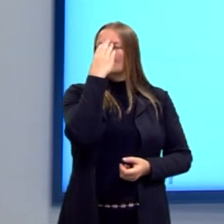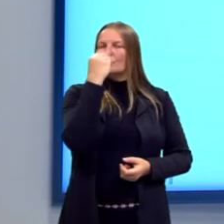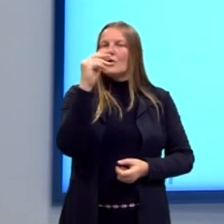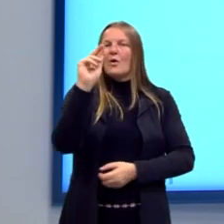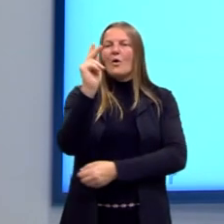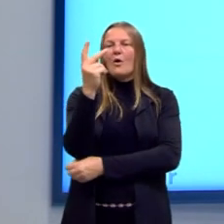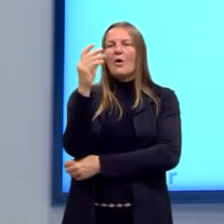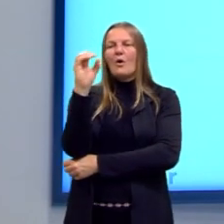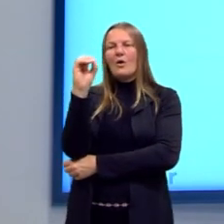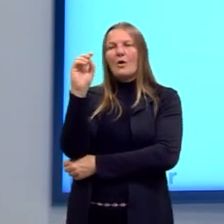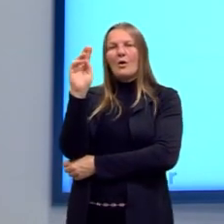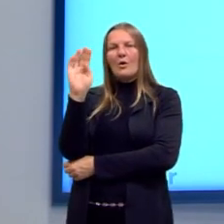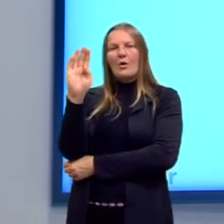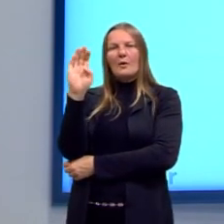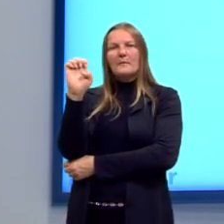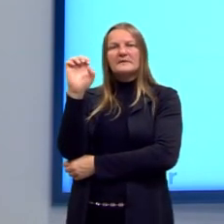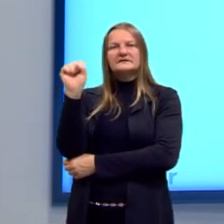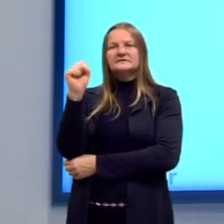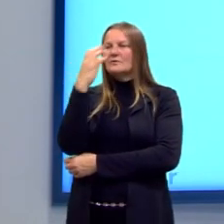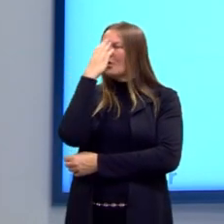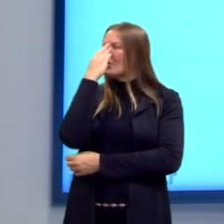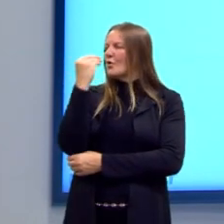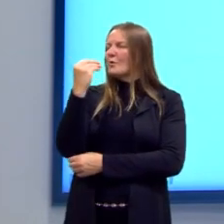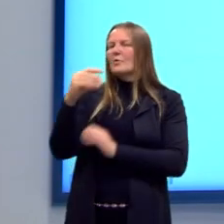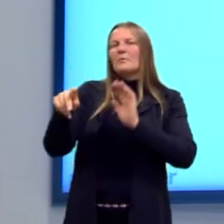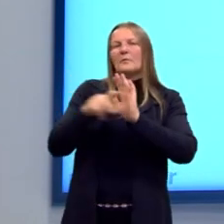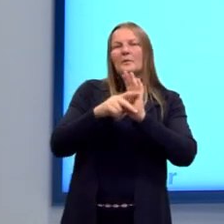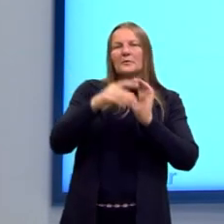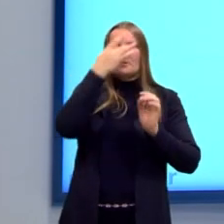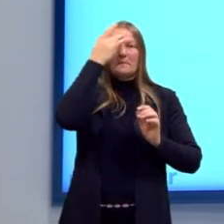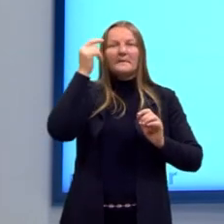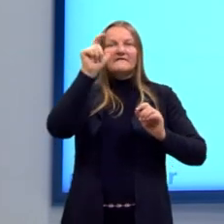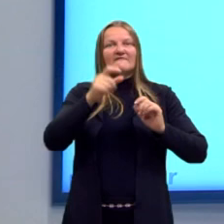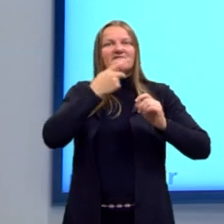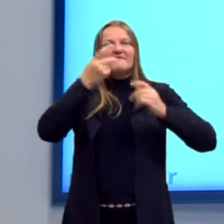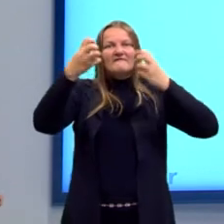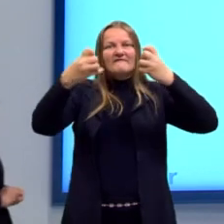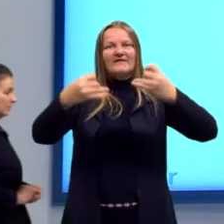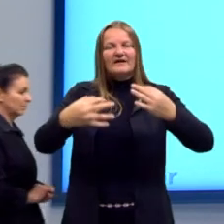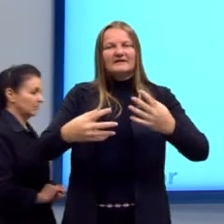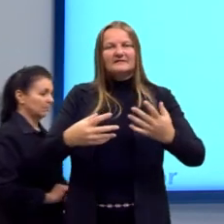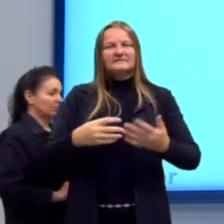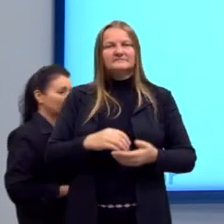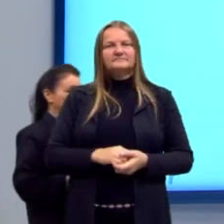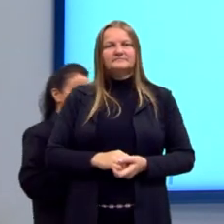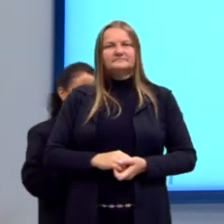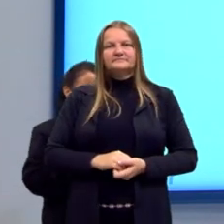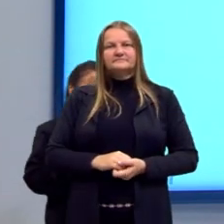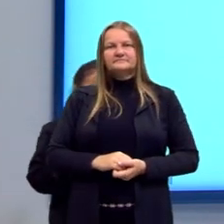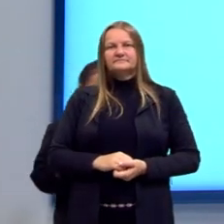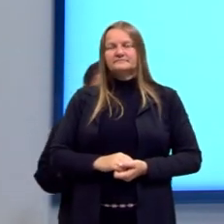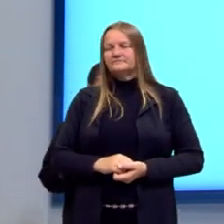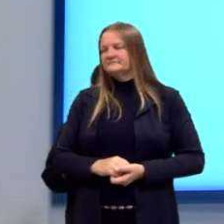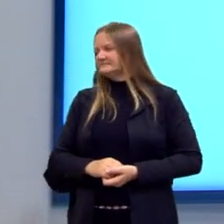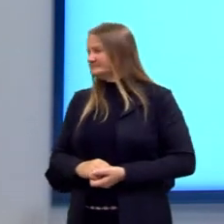que o homem é lobo do homem. O ser humano, em estado de natureza, ele se